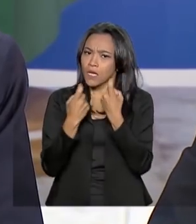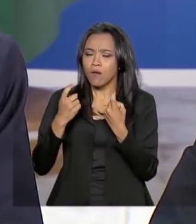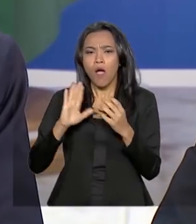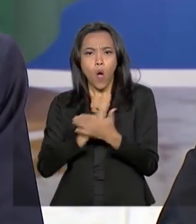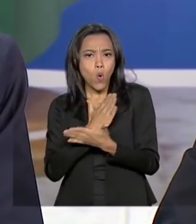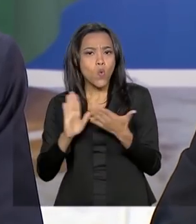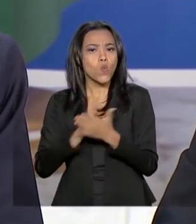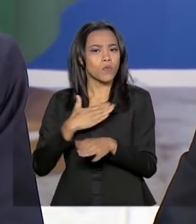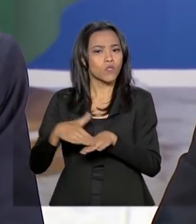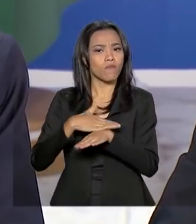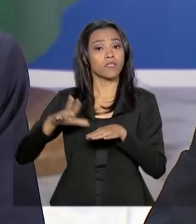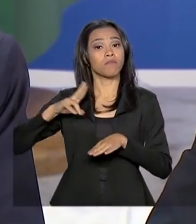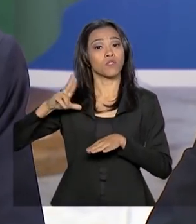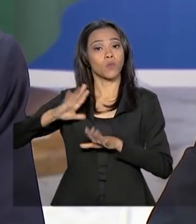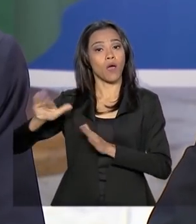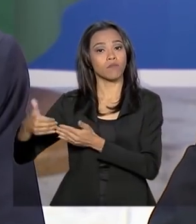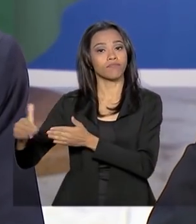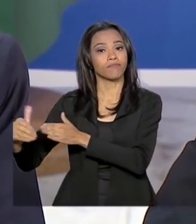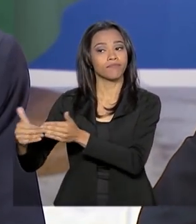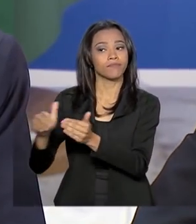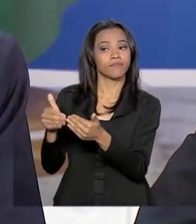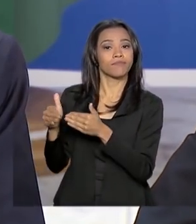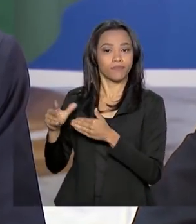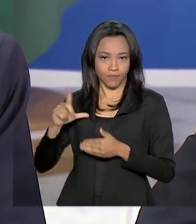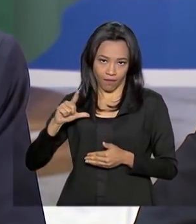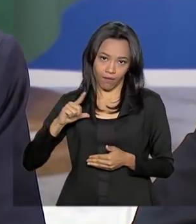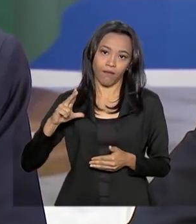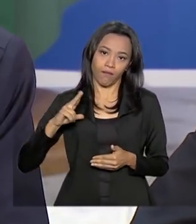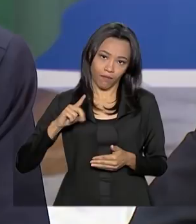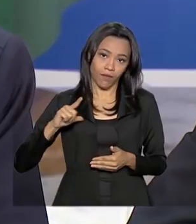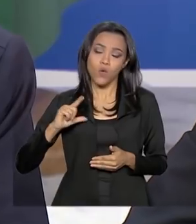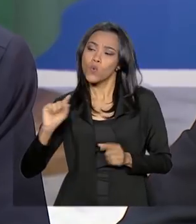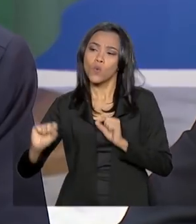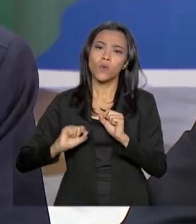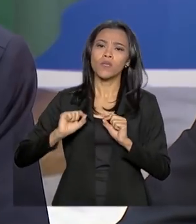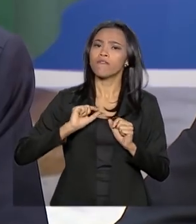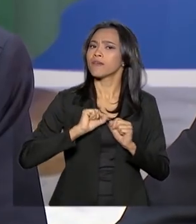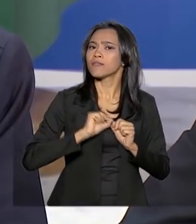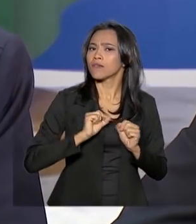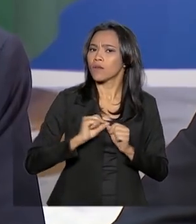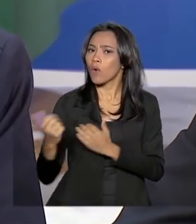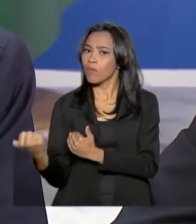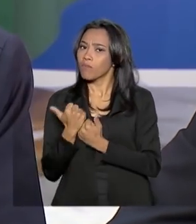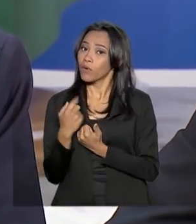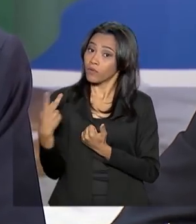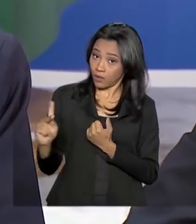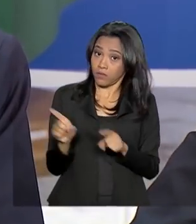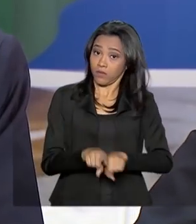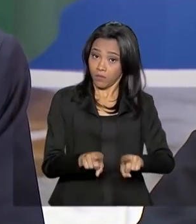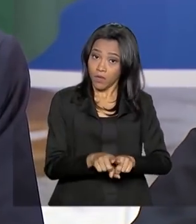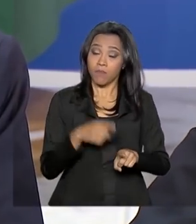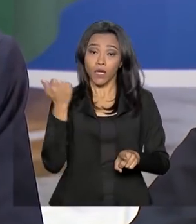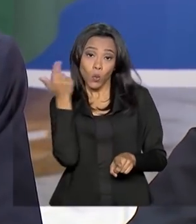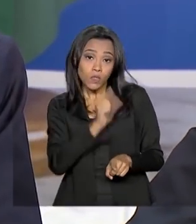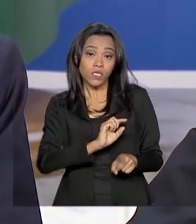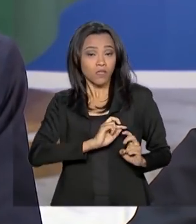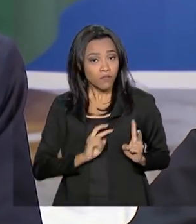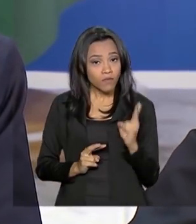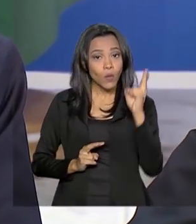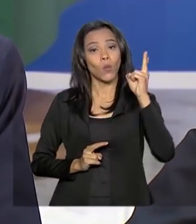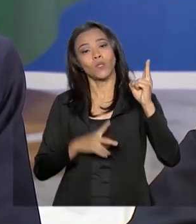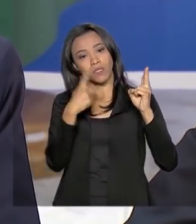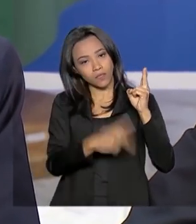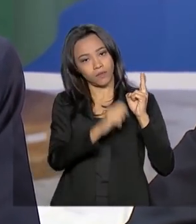chefe de Estado. O que a gente pode fazer, com a ajuda deles também, como um acordo, para a gente agregar mais valor que nós